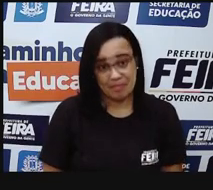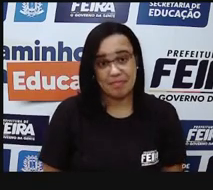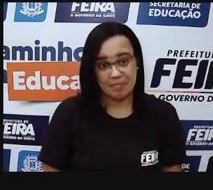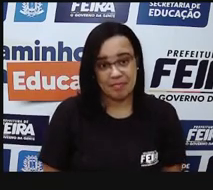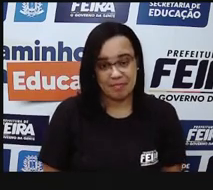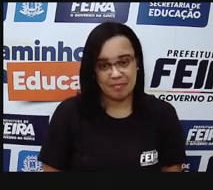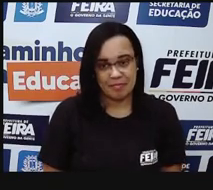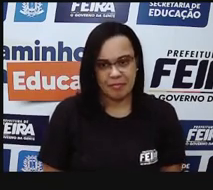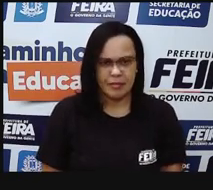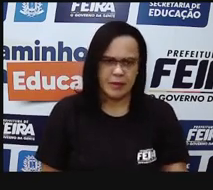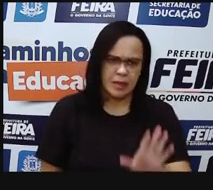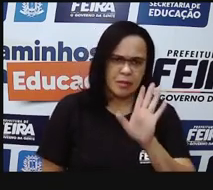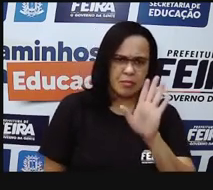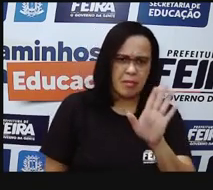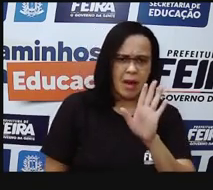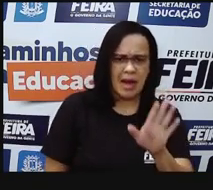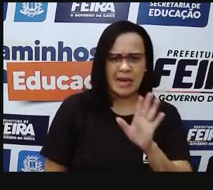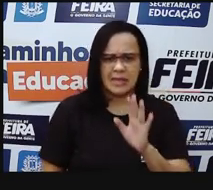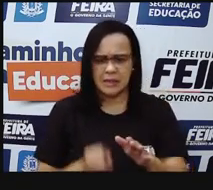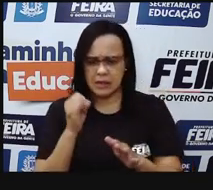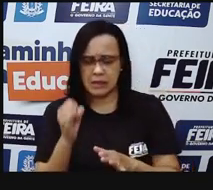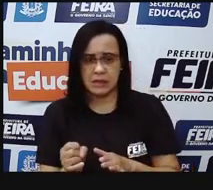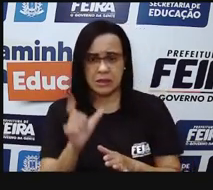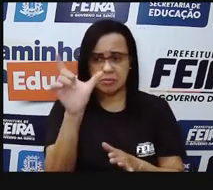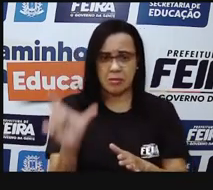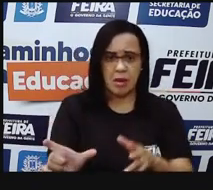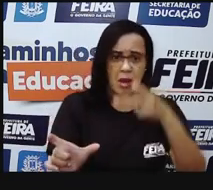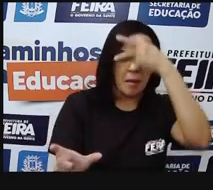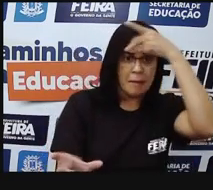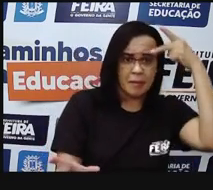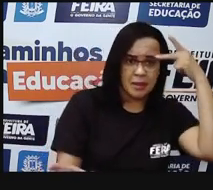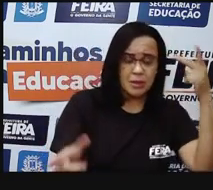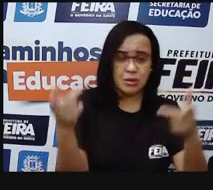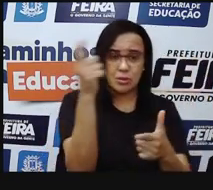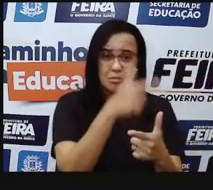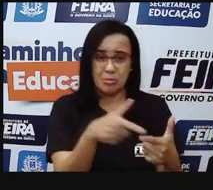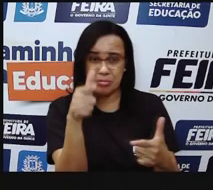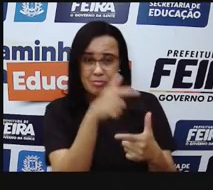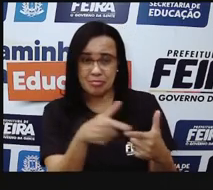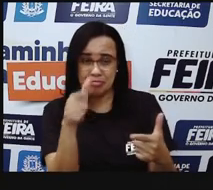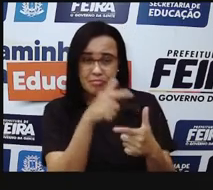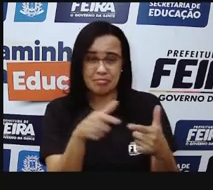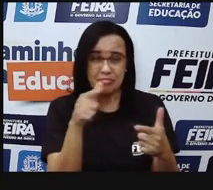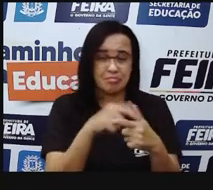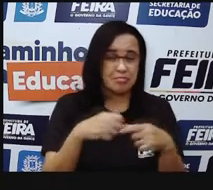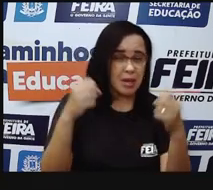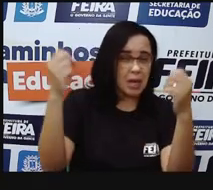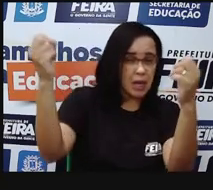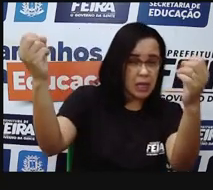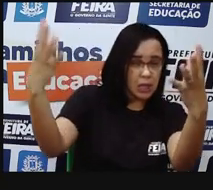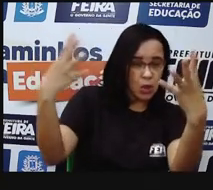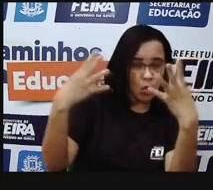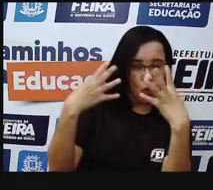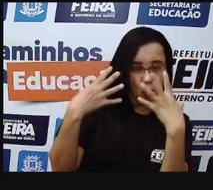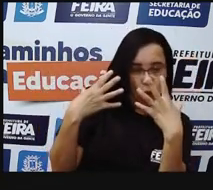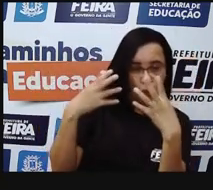A pessoa que tem astigmatismo próprio parece que está tudo assim, meio espumaçado, meio